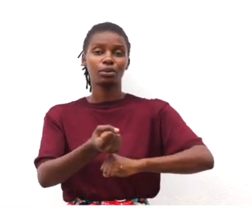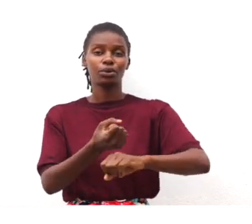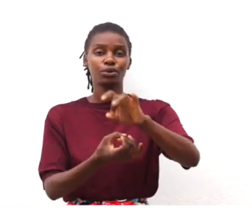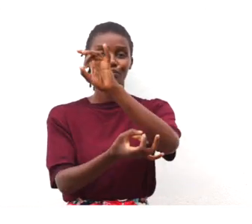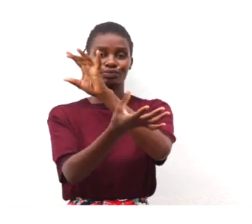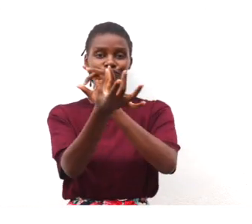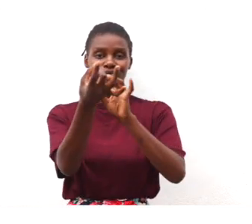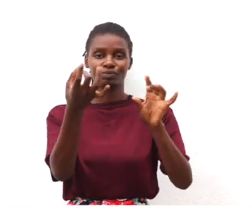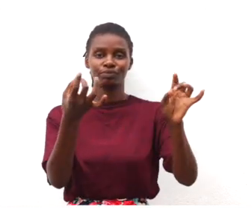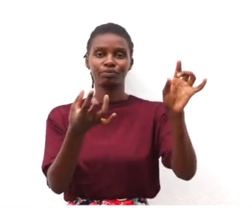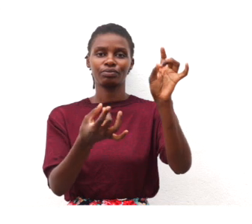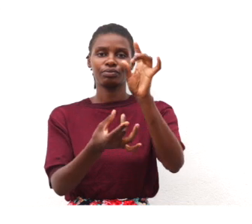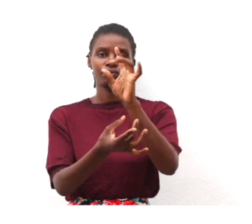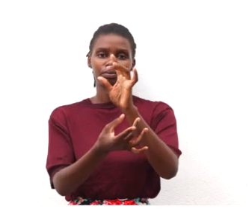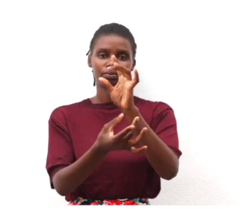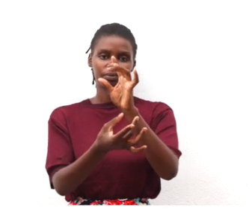o apoio da União Europeia.